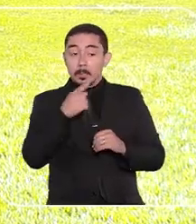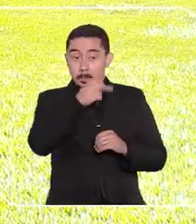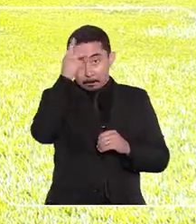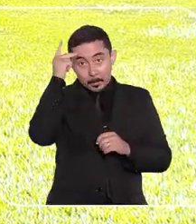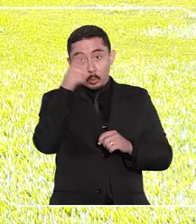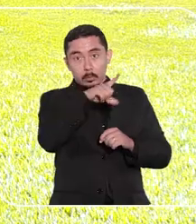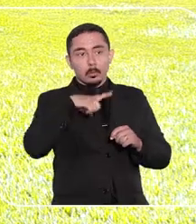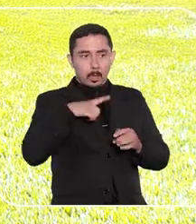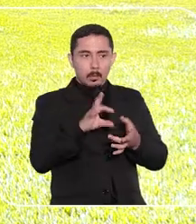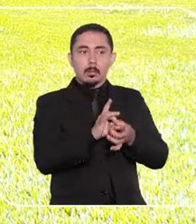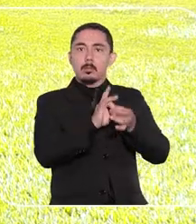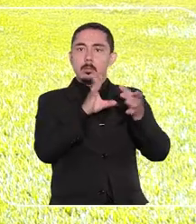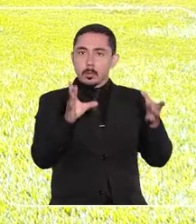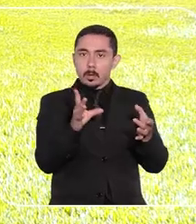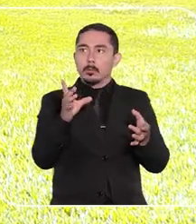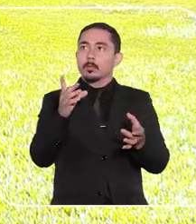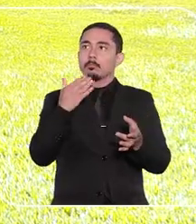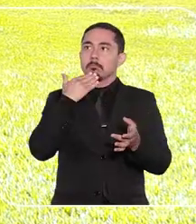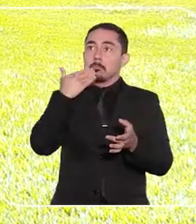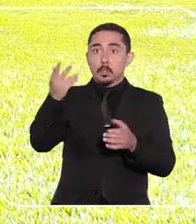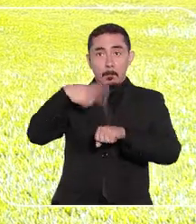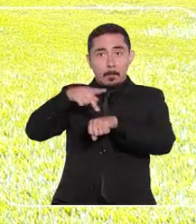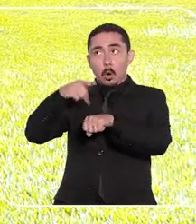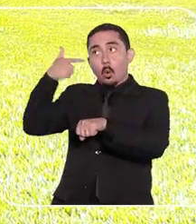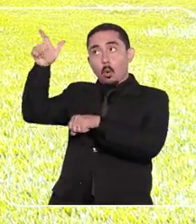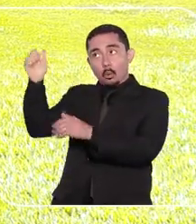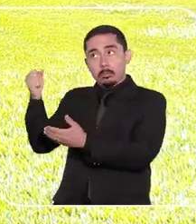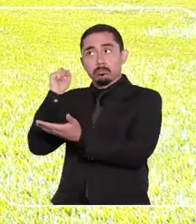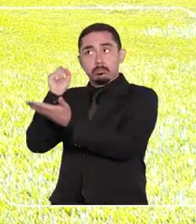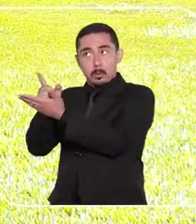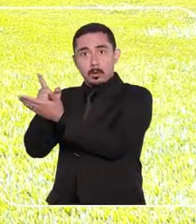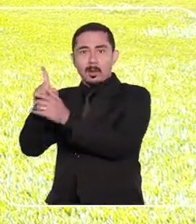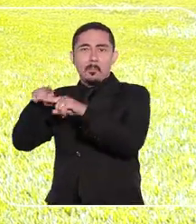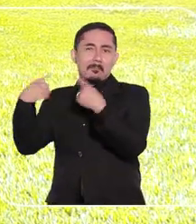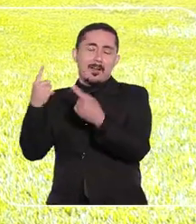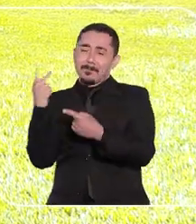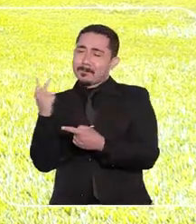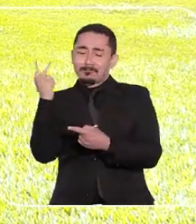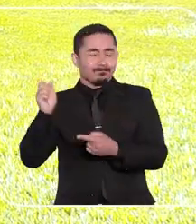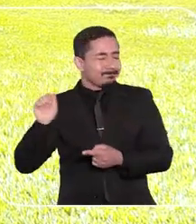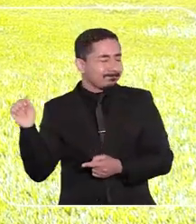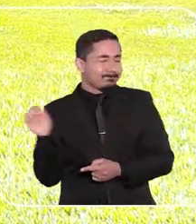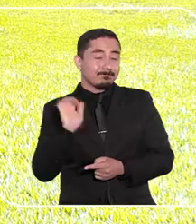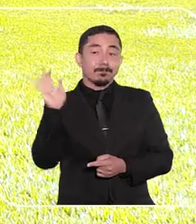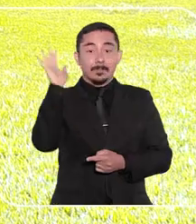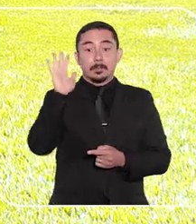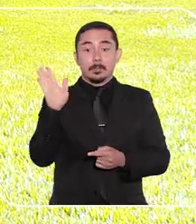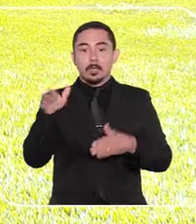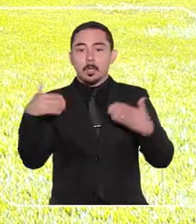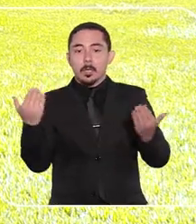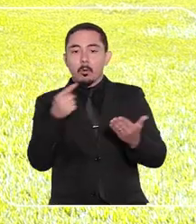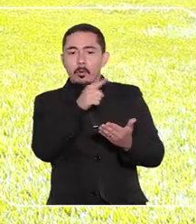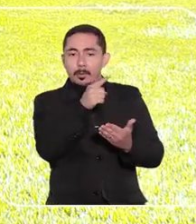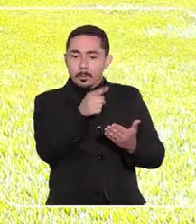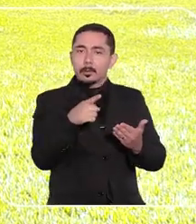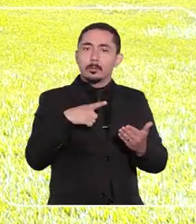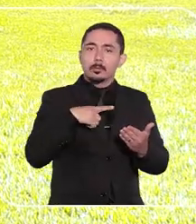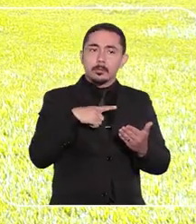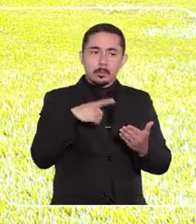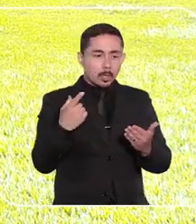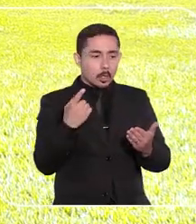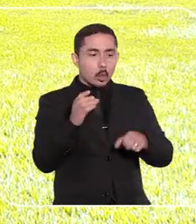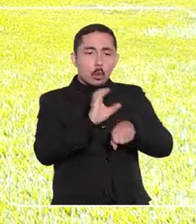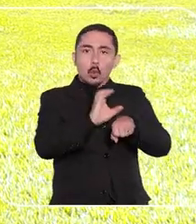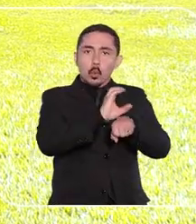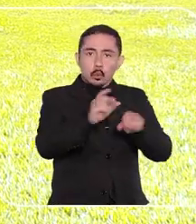o paciente tem autorização da Anvisa para a importação do óleo medicinal, mas que o valor é muito alto e por isso ele participou do